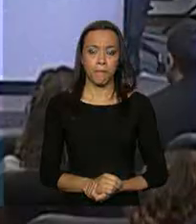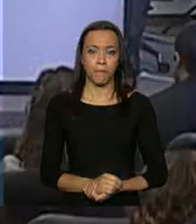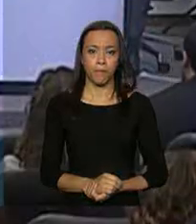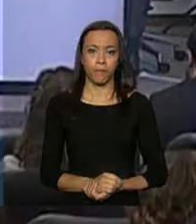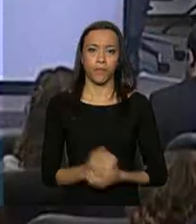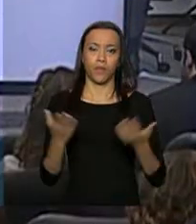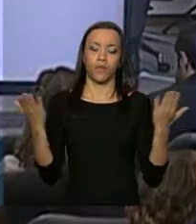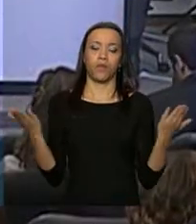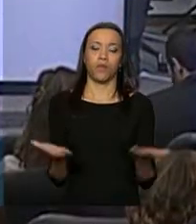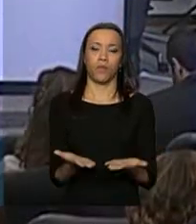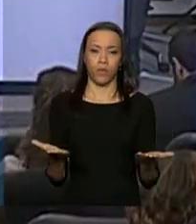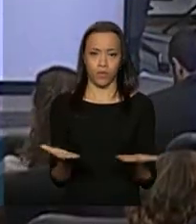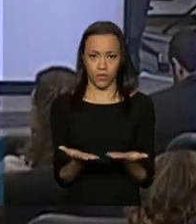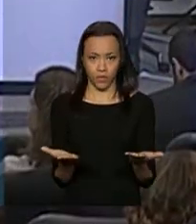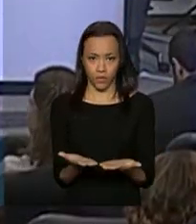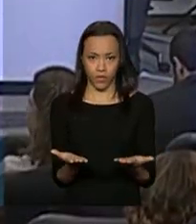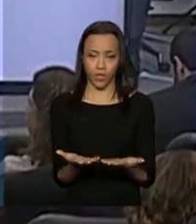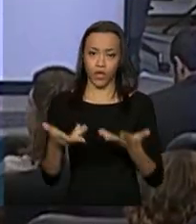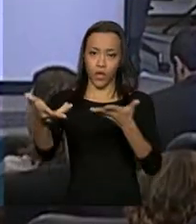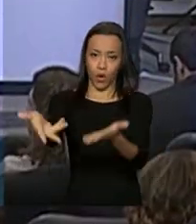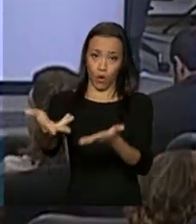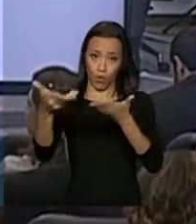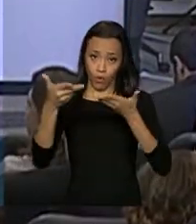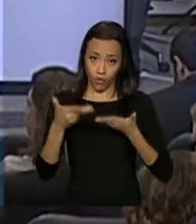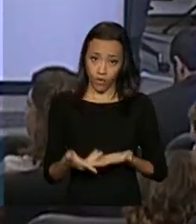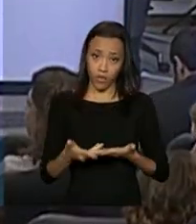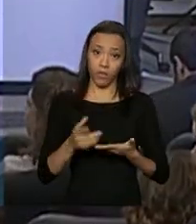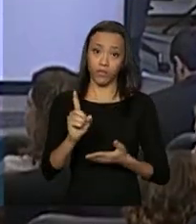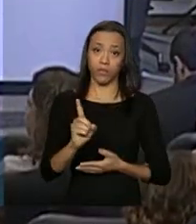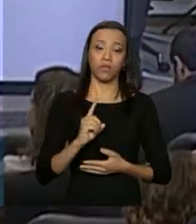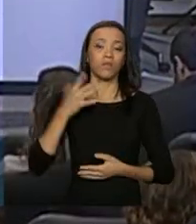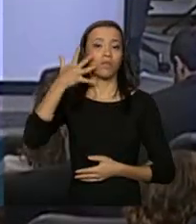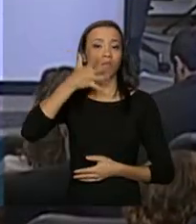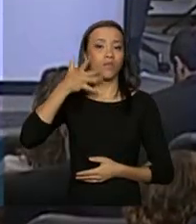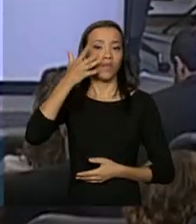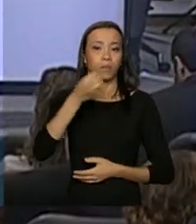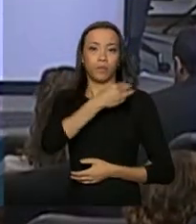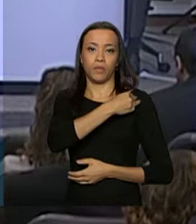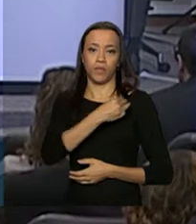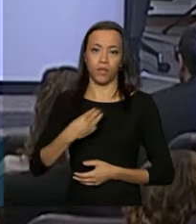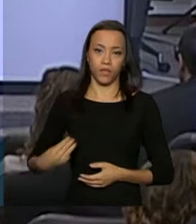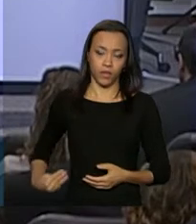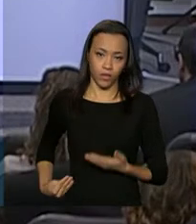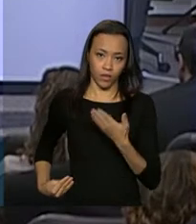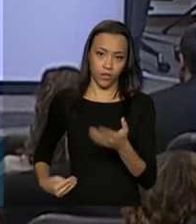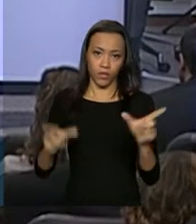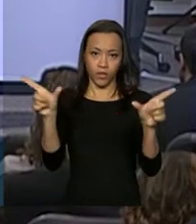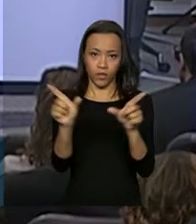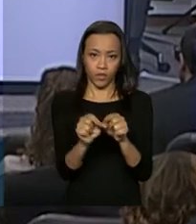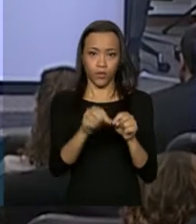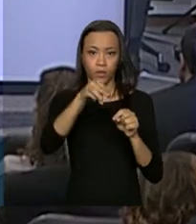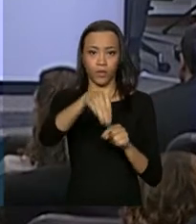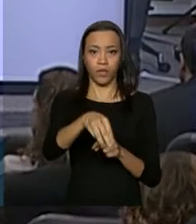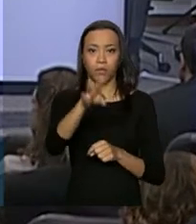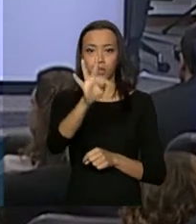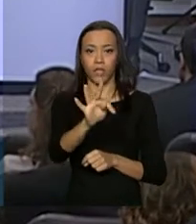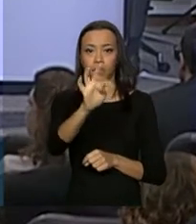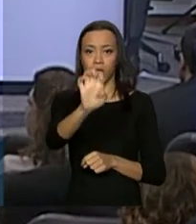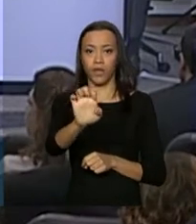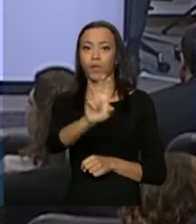Neste momento, senhoras e senhores, convidamos para fazer uso da palavra o senhor ministro de Estado do Trabalho e Emprego, senhor Manuel Dias.